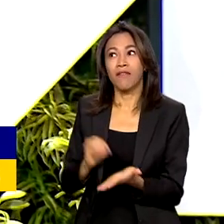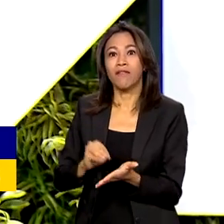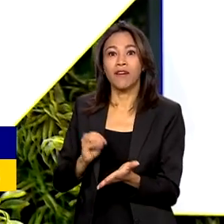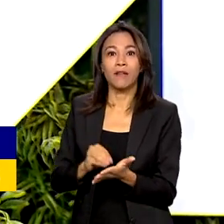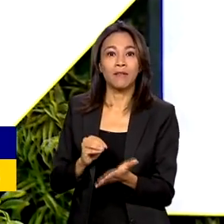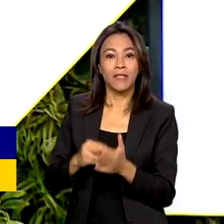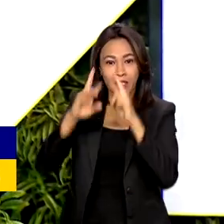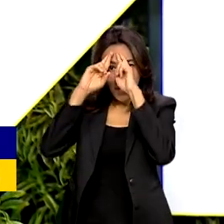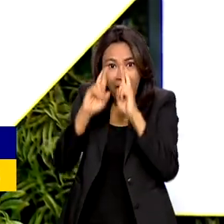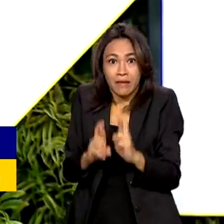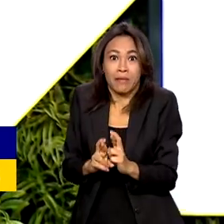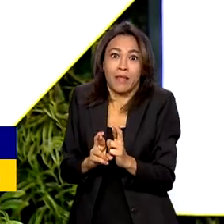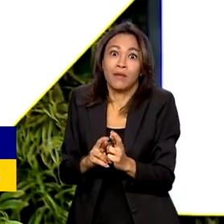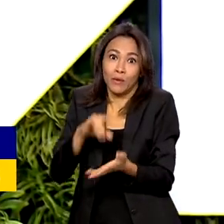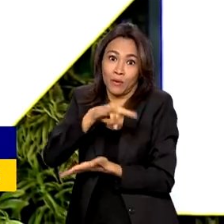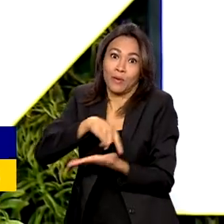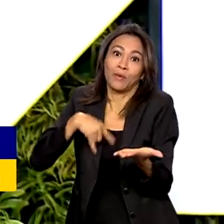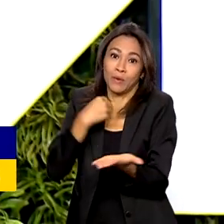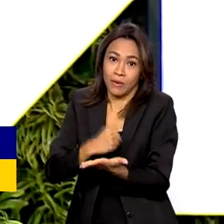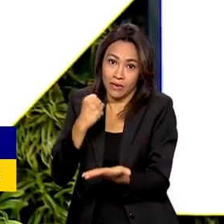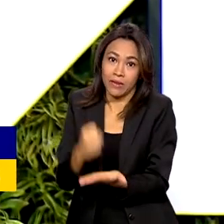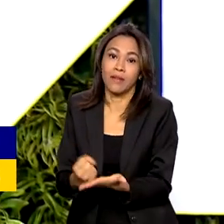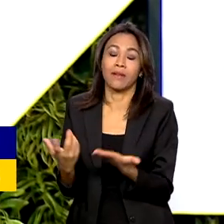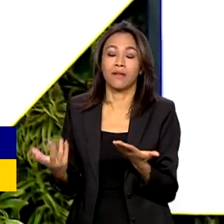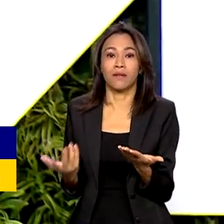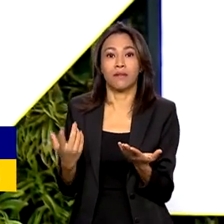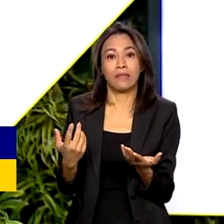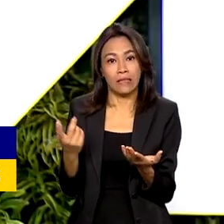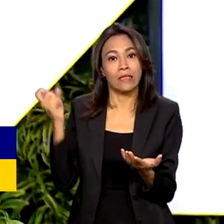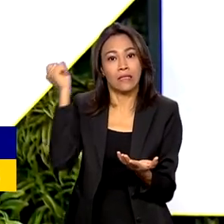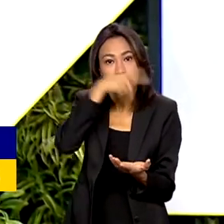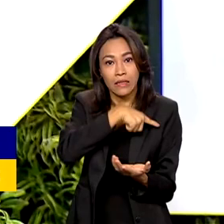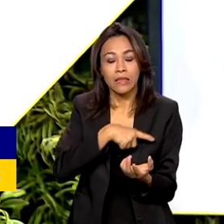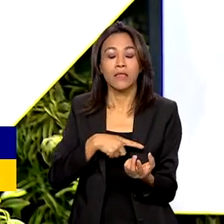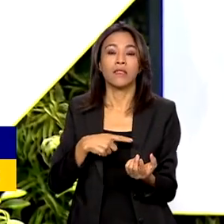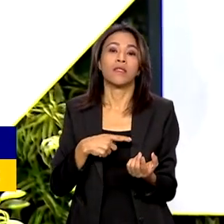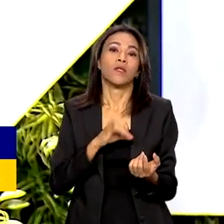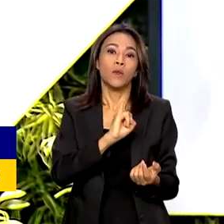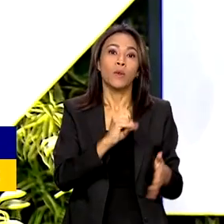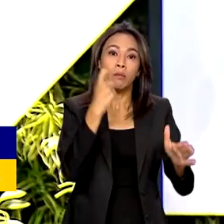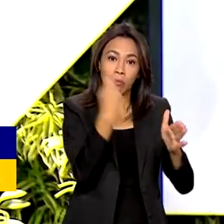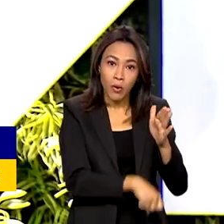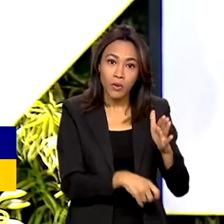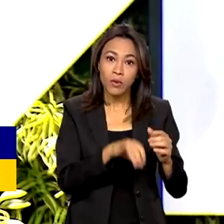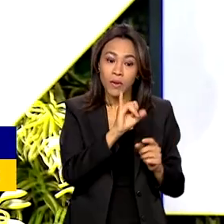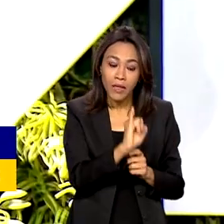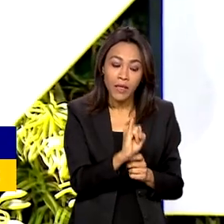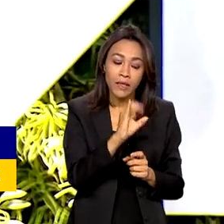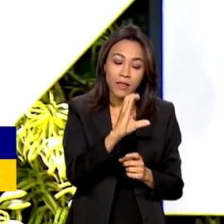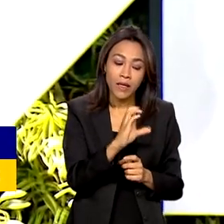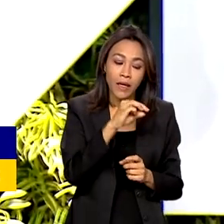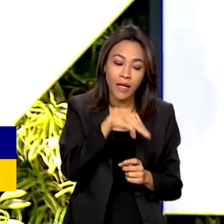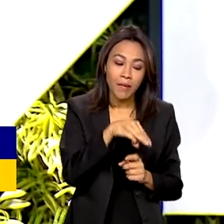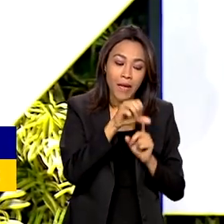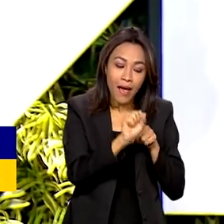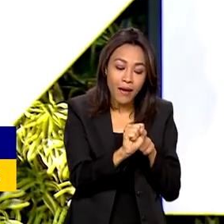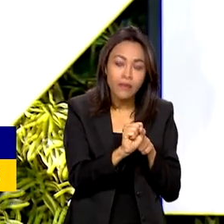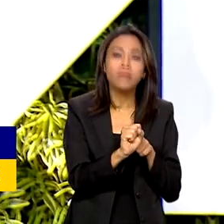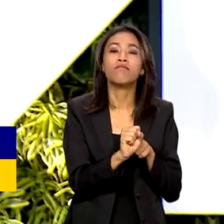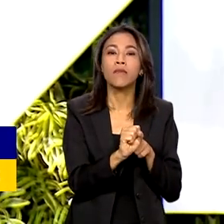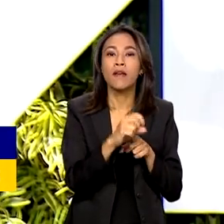enorme Um imposto, o ICMS, tem 27 leis diferentes